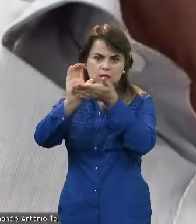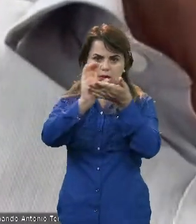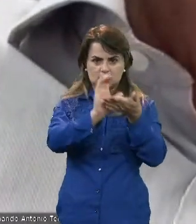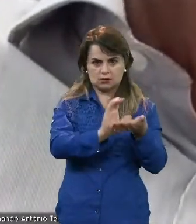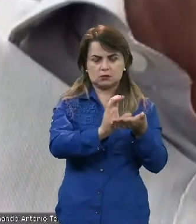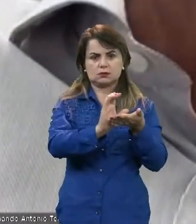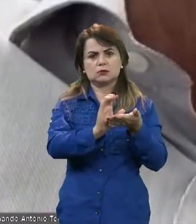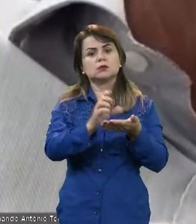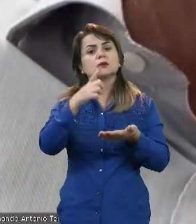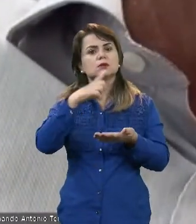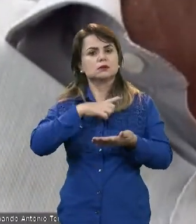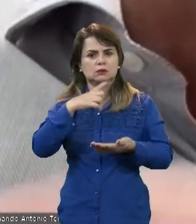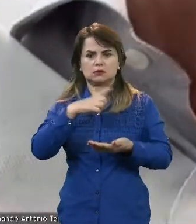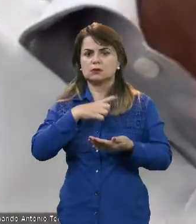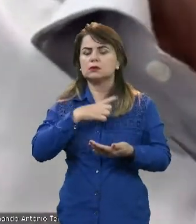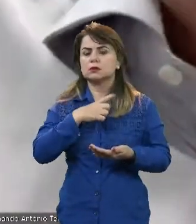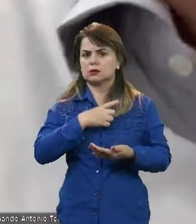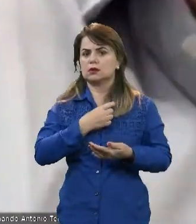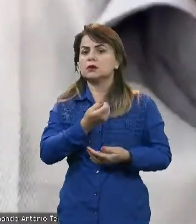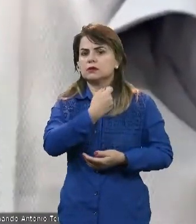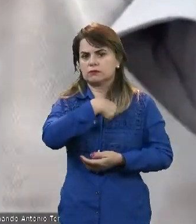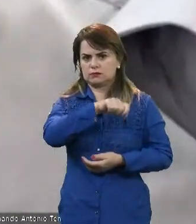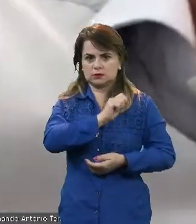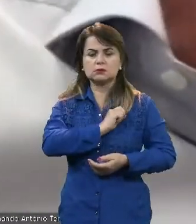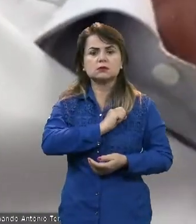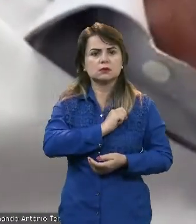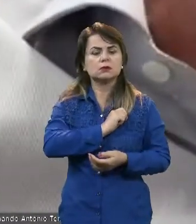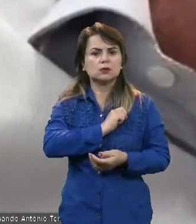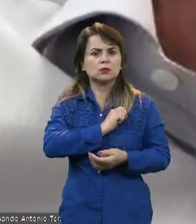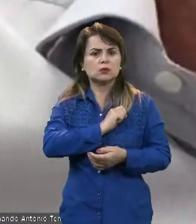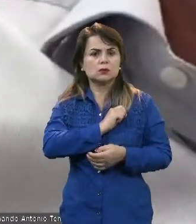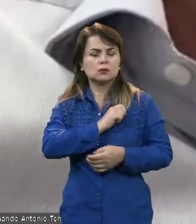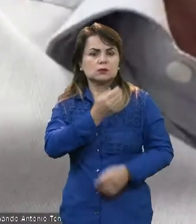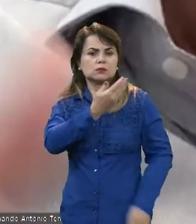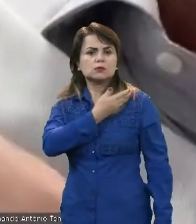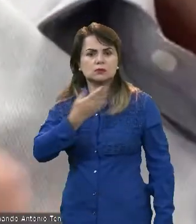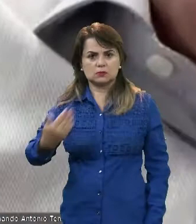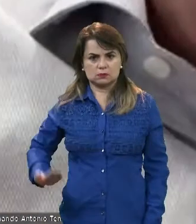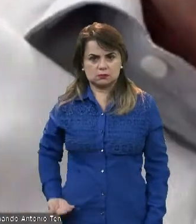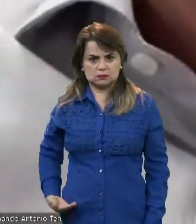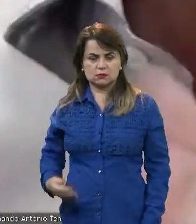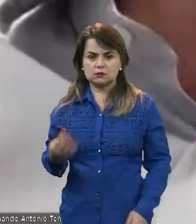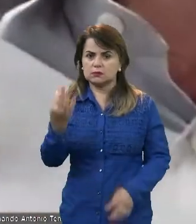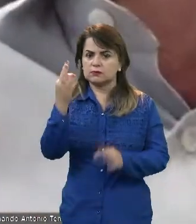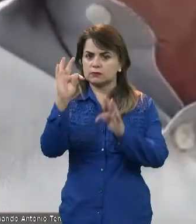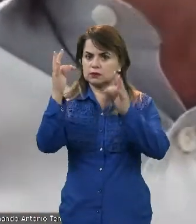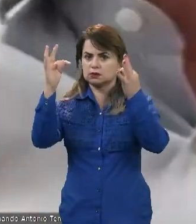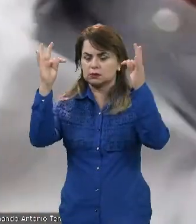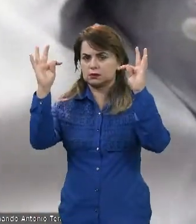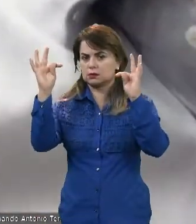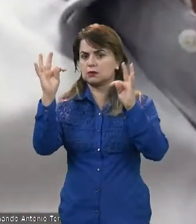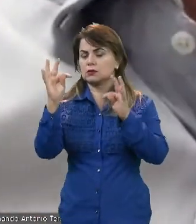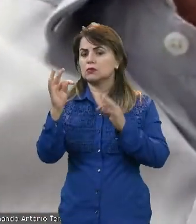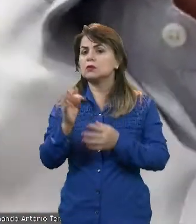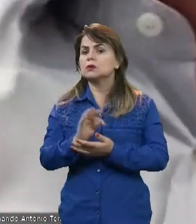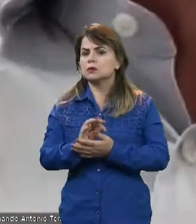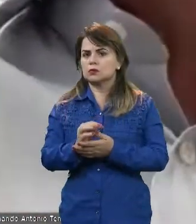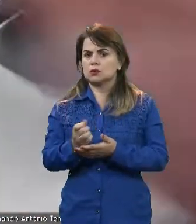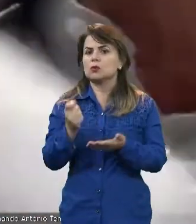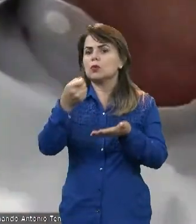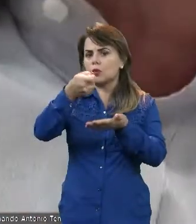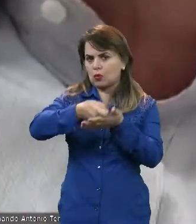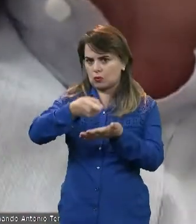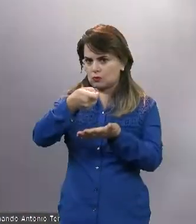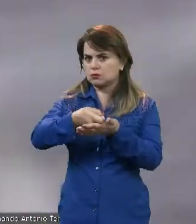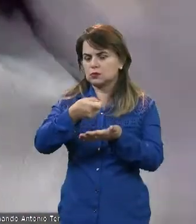tem o custo que o governo federal cobra, mesmo que ele excluí o IOF, mas